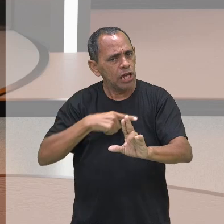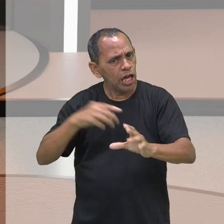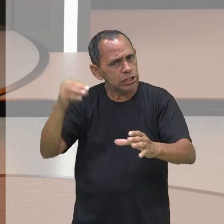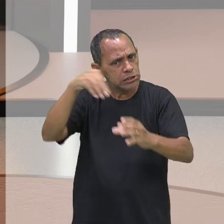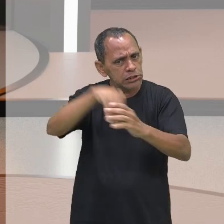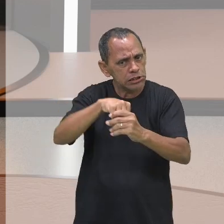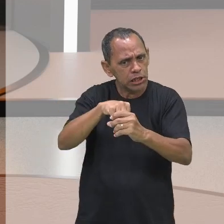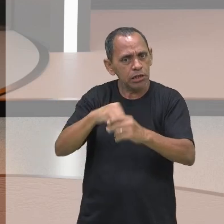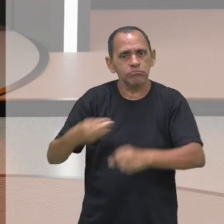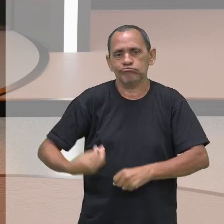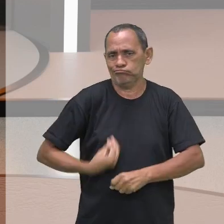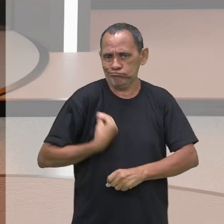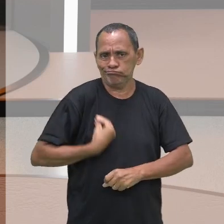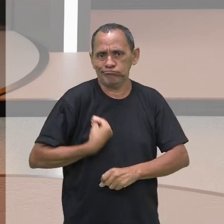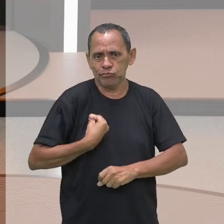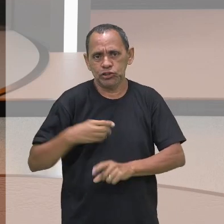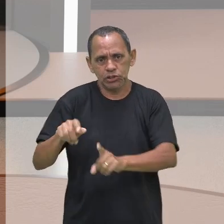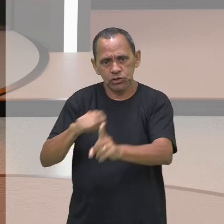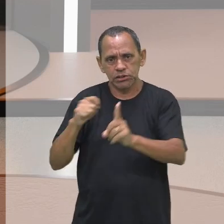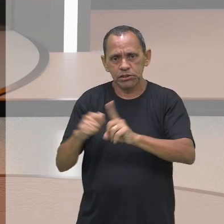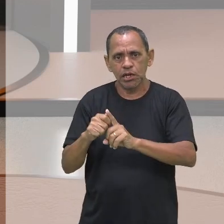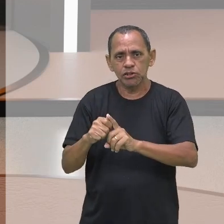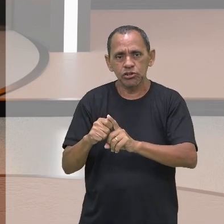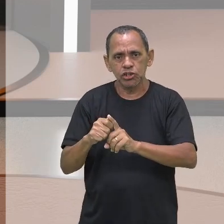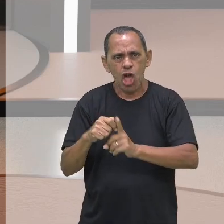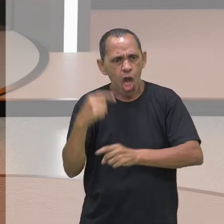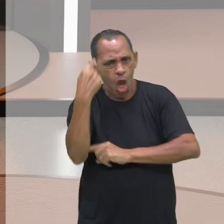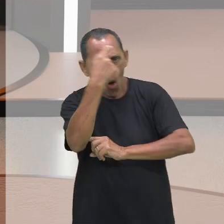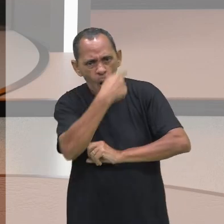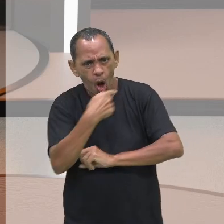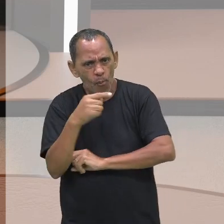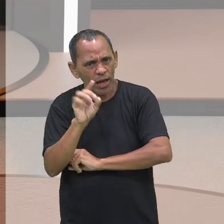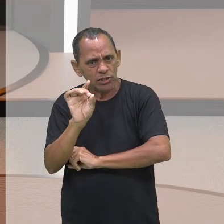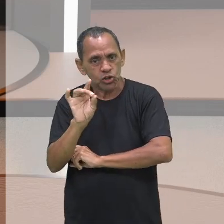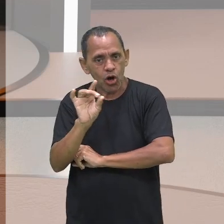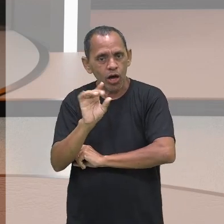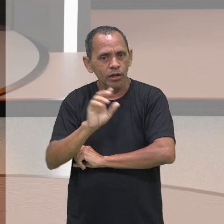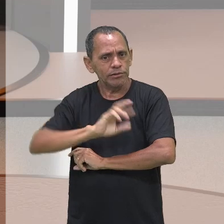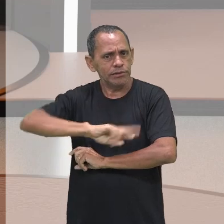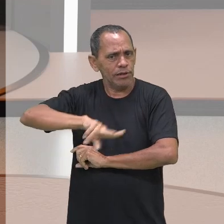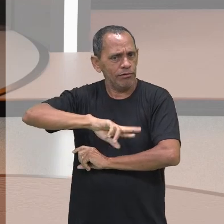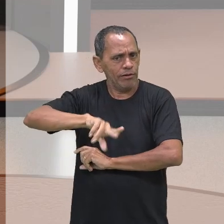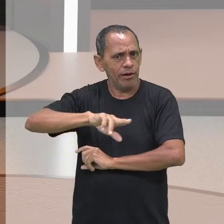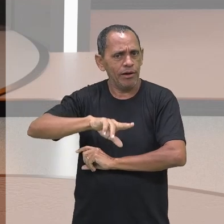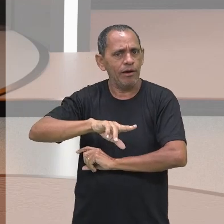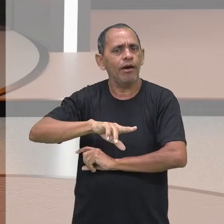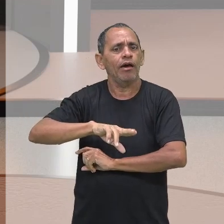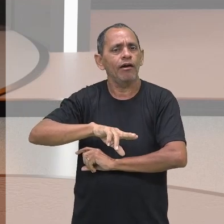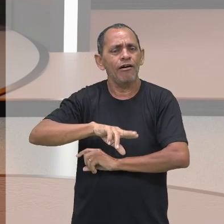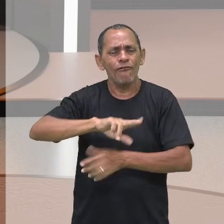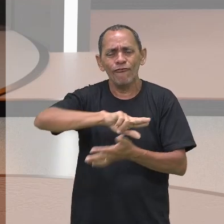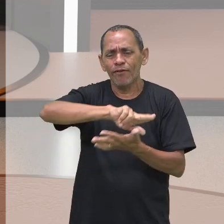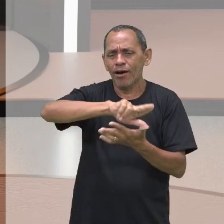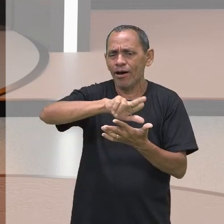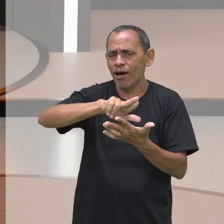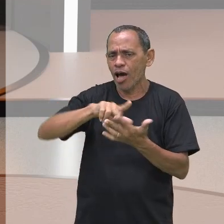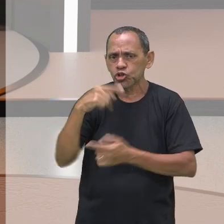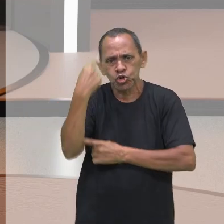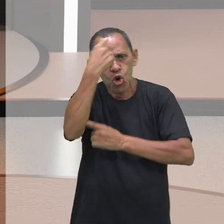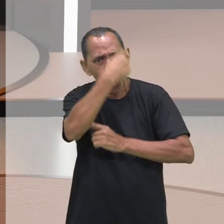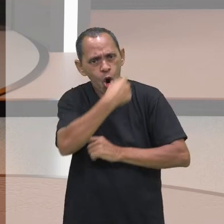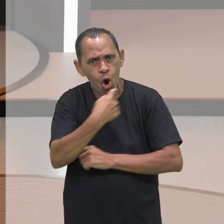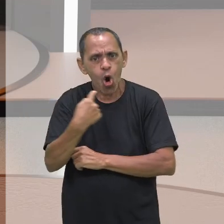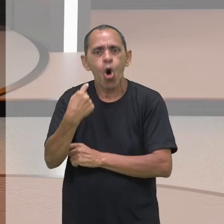nossa vida hoje. É um rosto só? É uma cara só? Não. São muitos rostos que